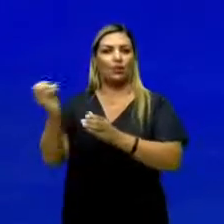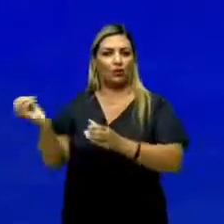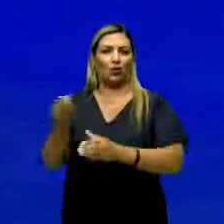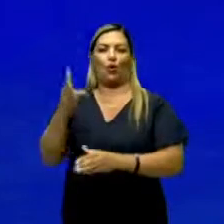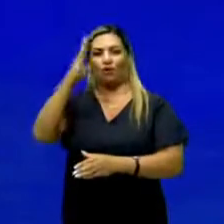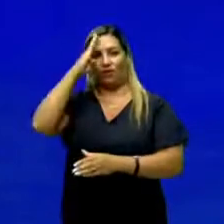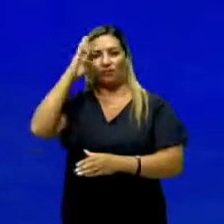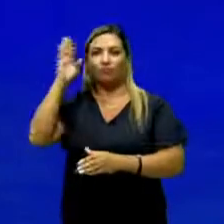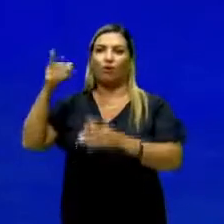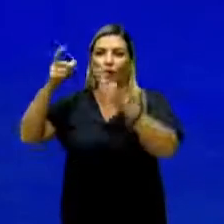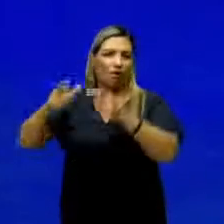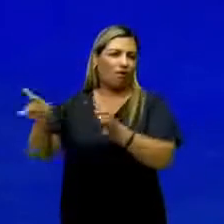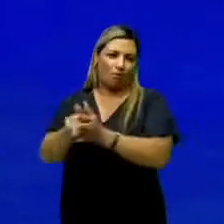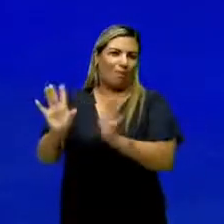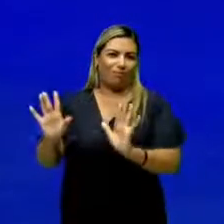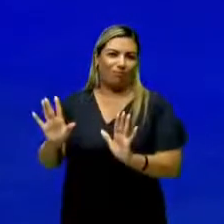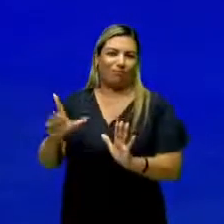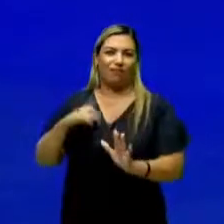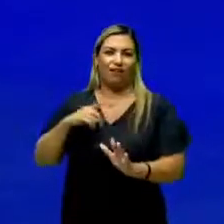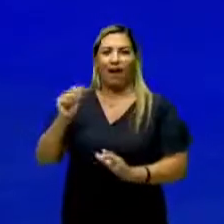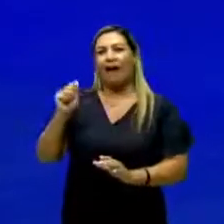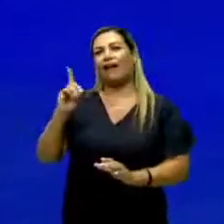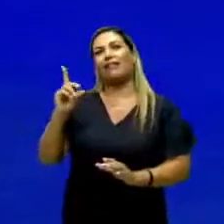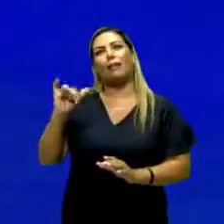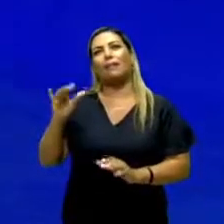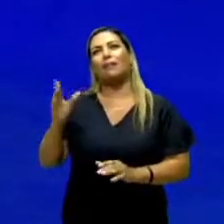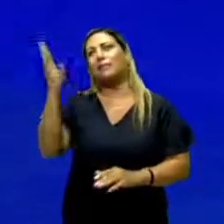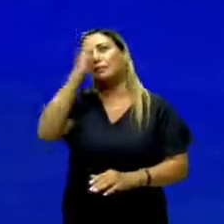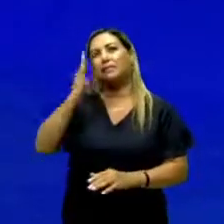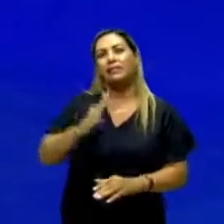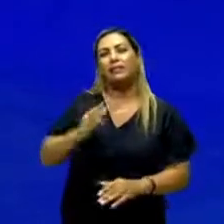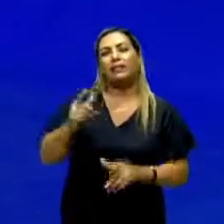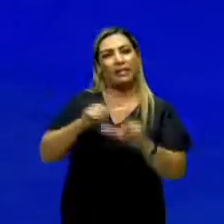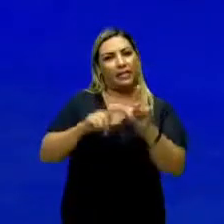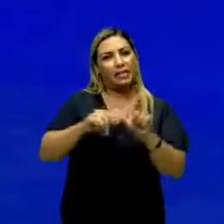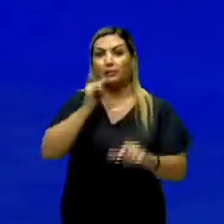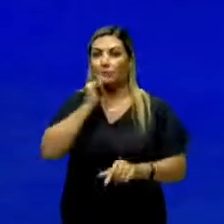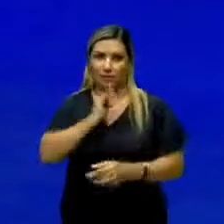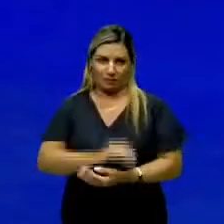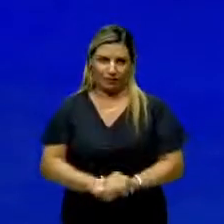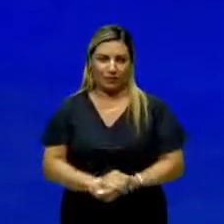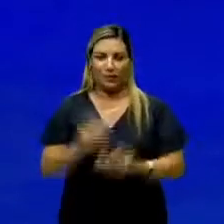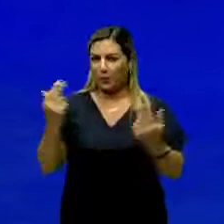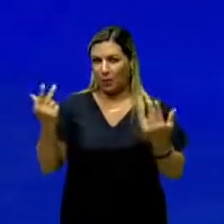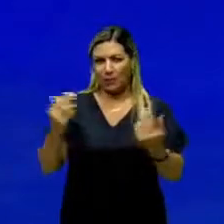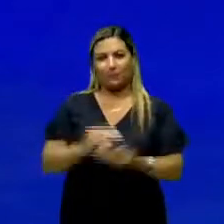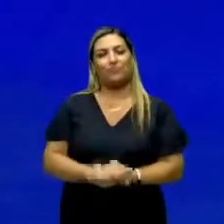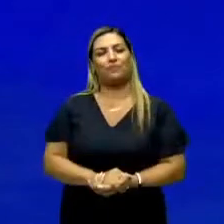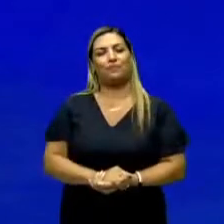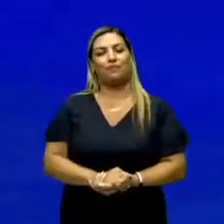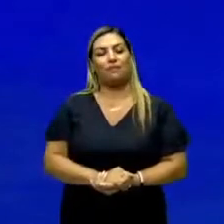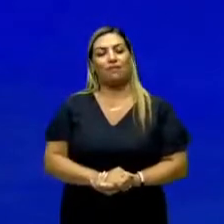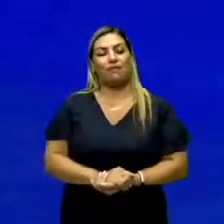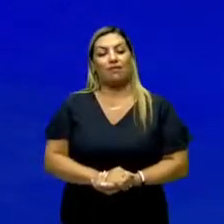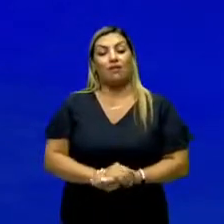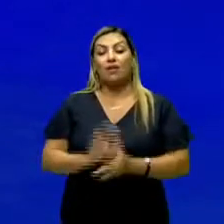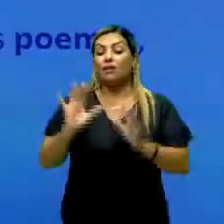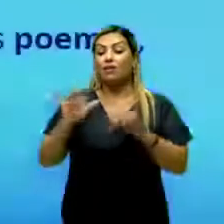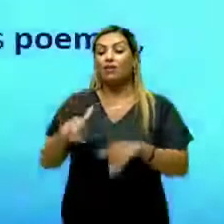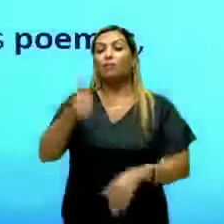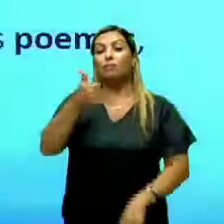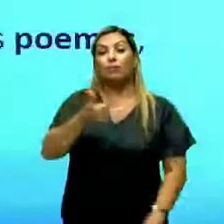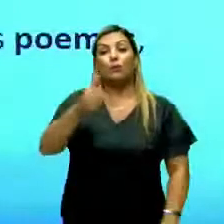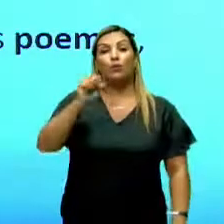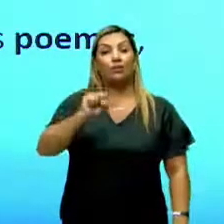academia. É o correspondente à nossa Academia Brasileira de Letras, por exemplo. E ele vai terminar em